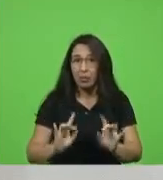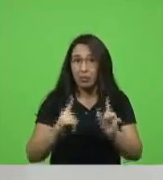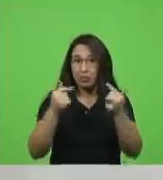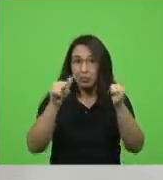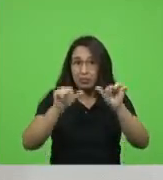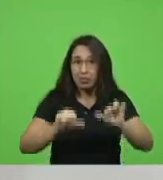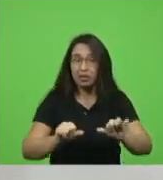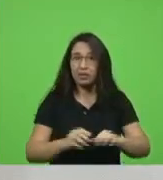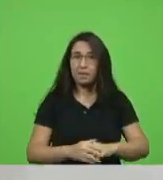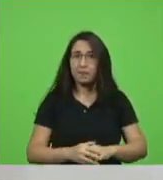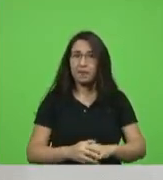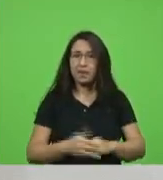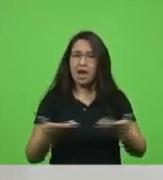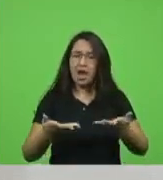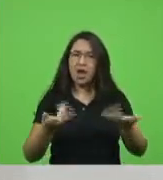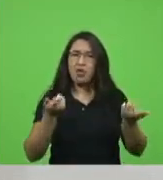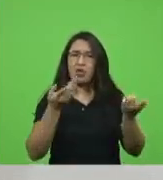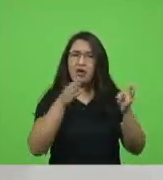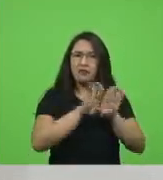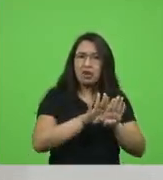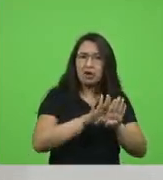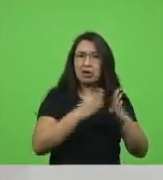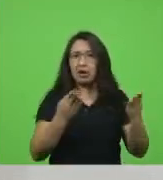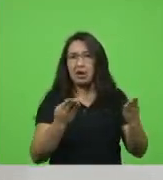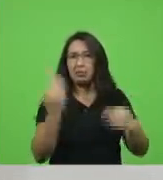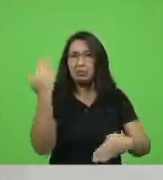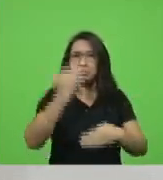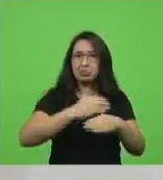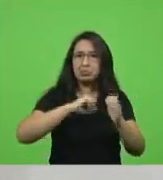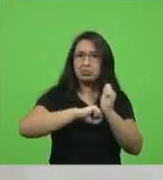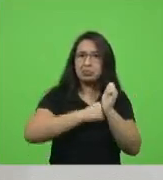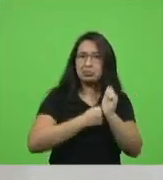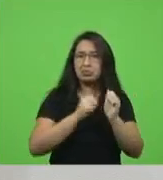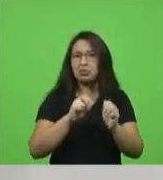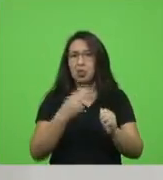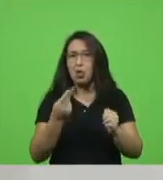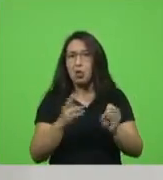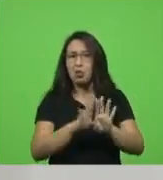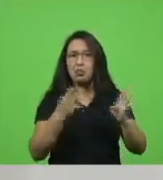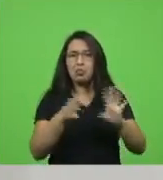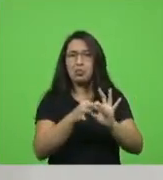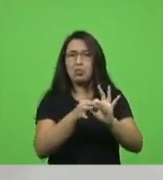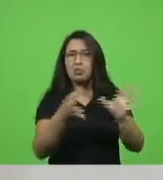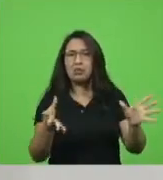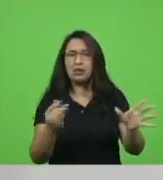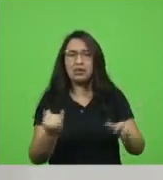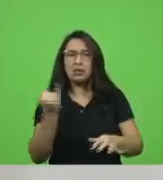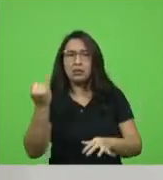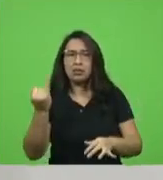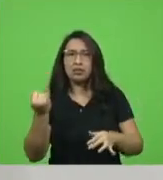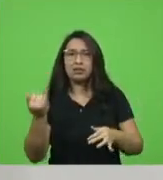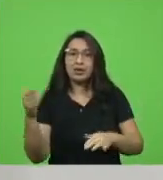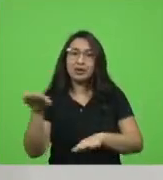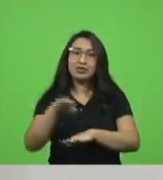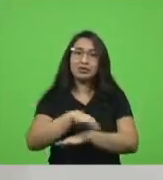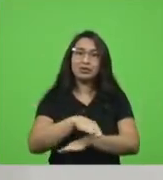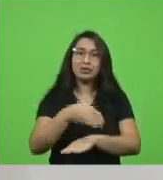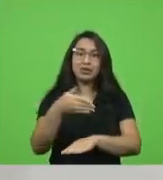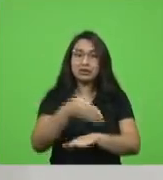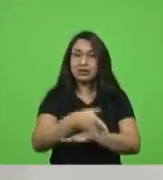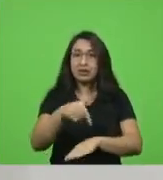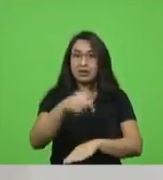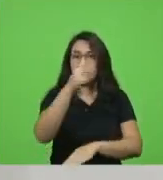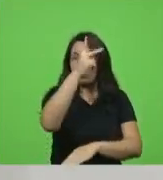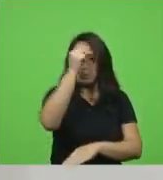fecha ou se não fecha se lockdown é importante ou se deixar tudo liberado é importante aí vem prefeito de uma capital